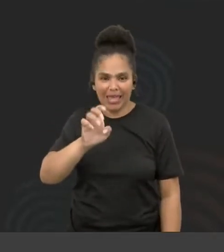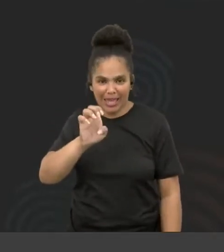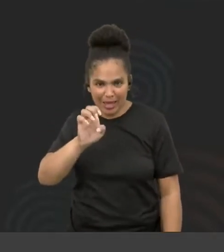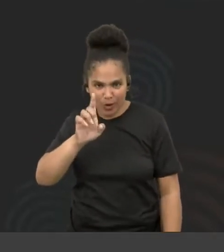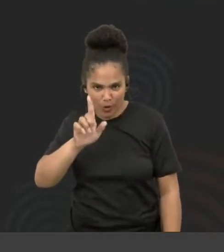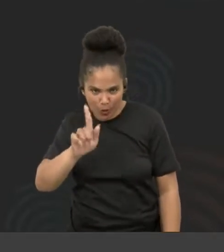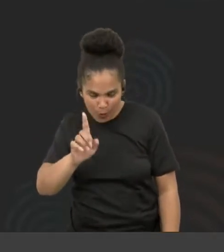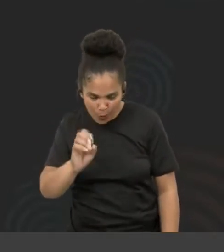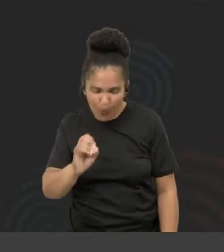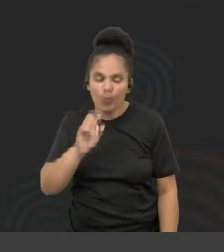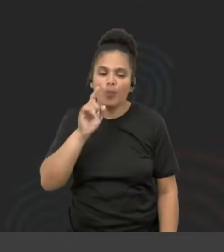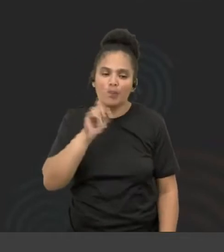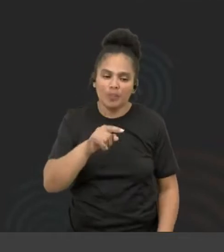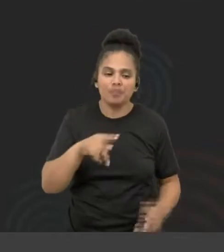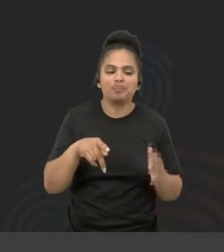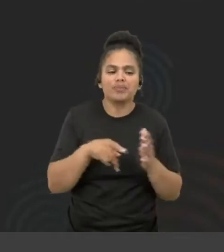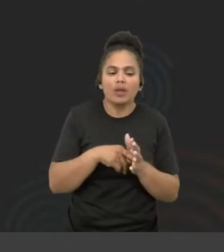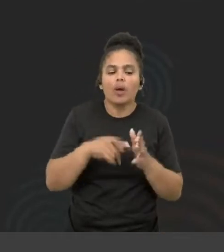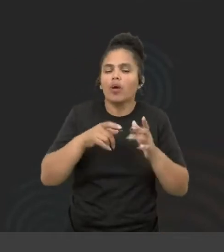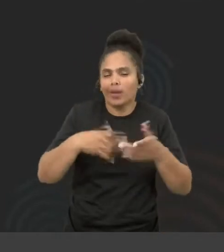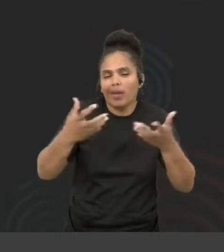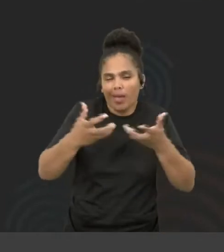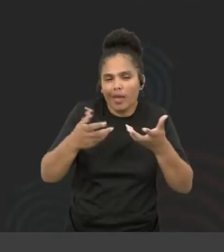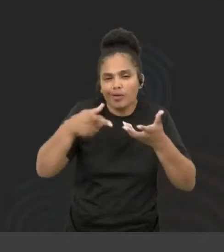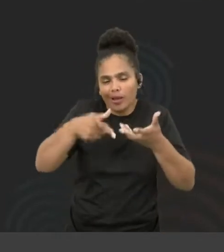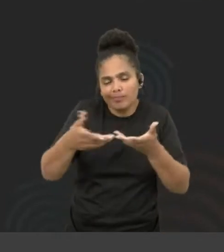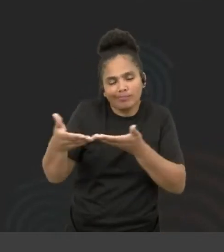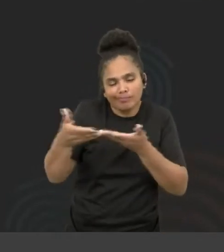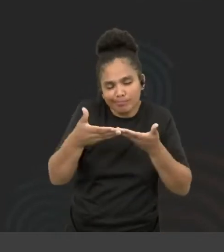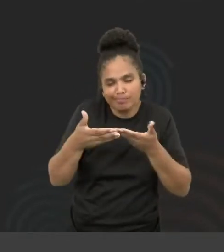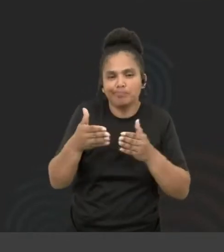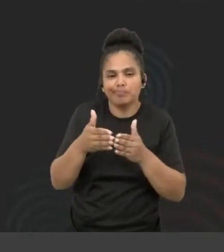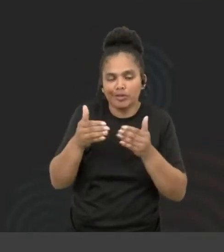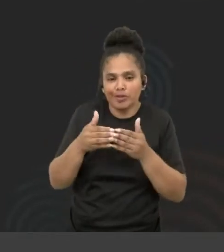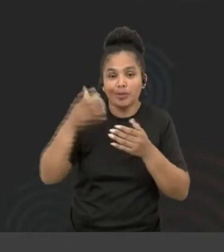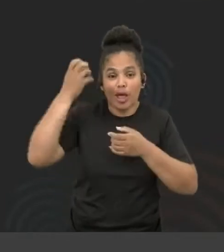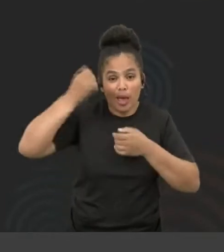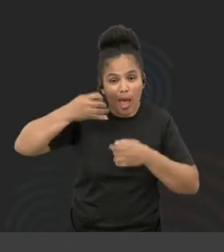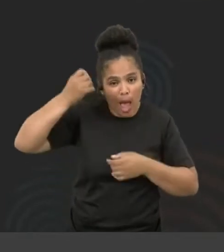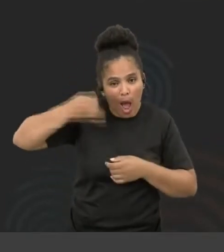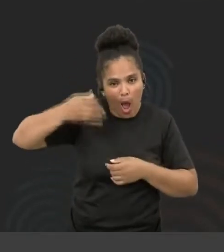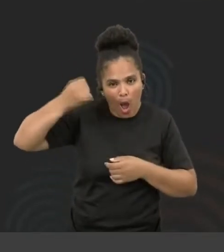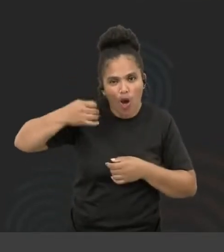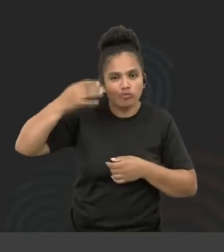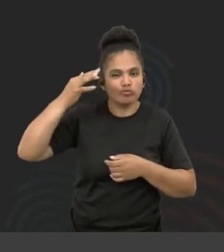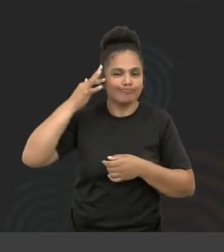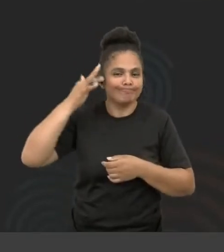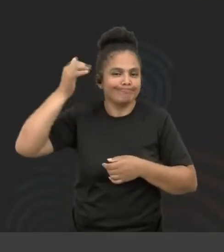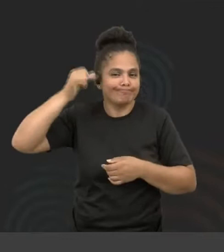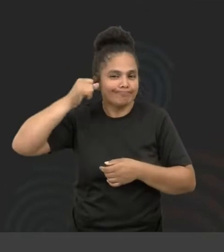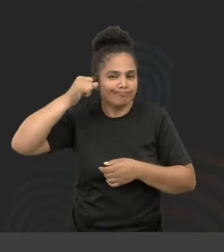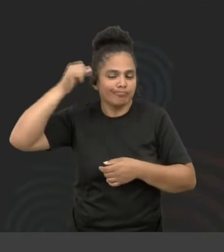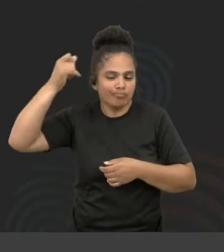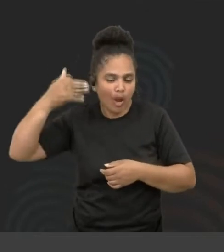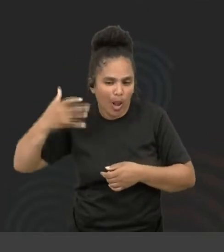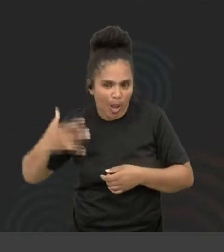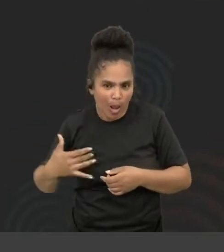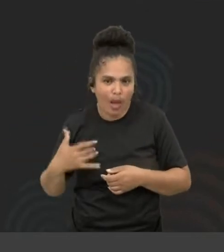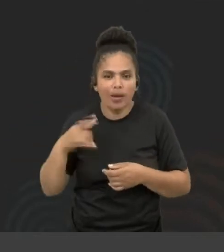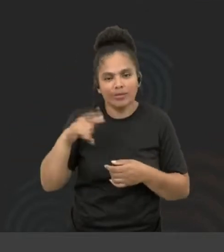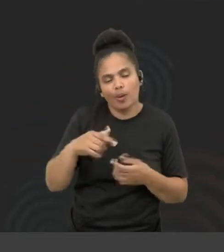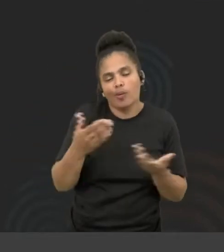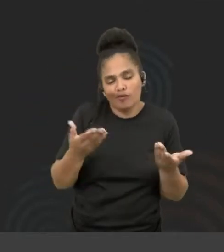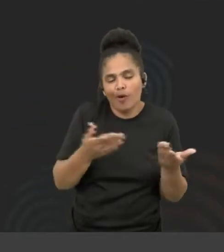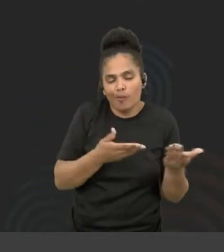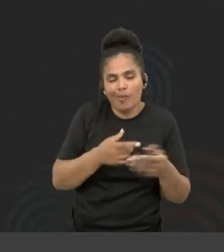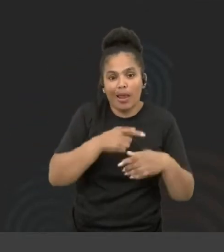apresentarem e se autodescreverem. Vou começar pela Ana, né, pra gente não perder a ordem alfabética,